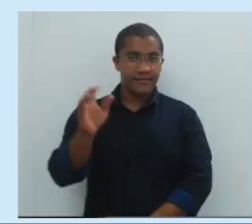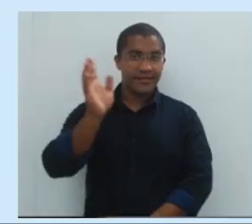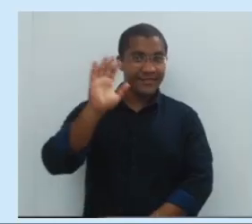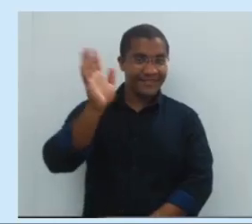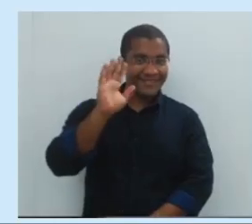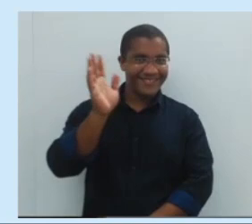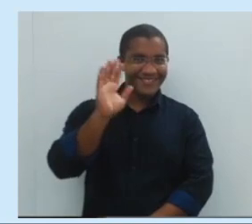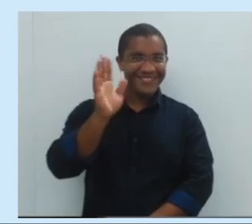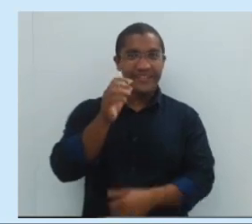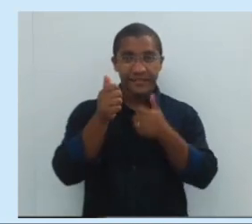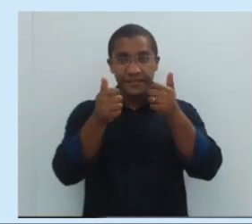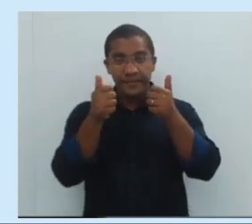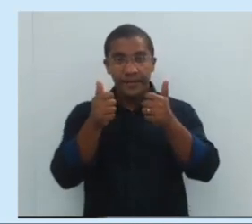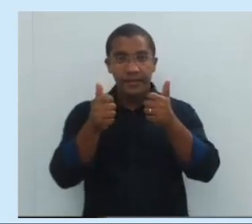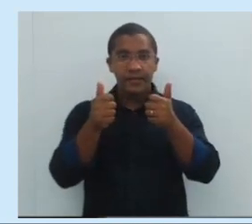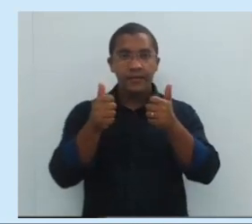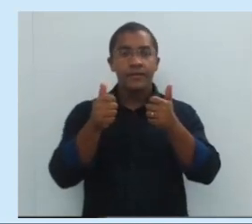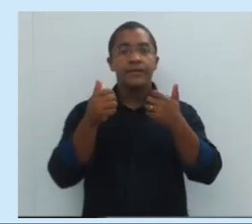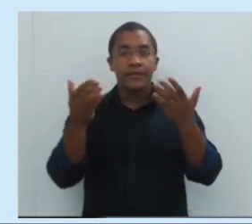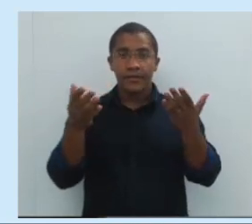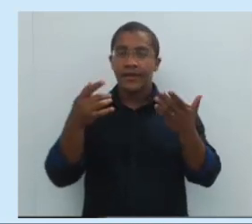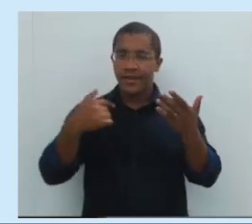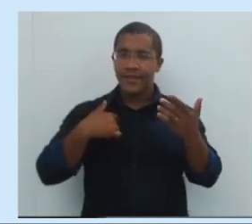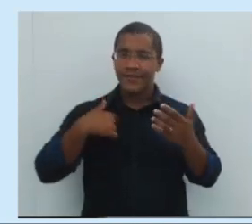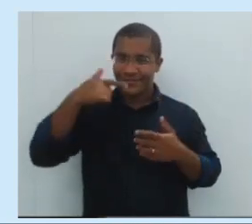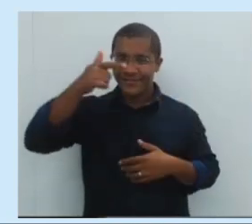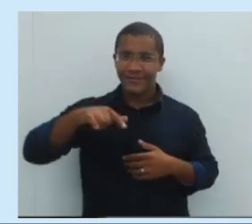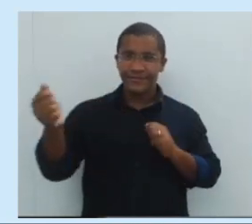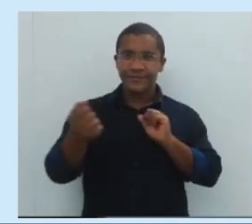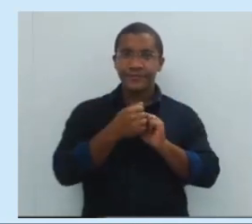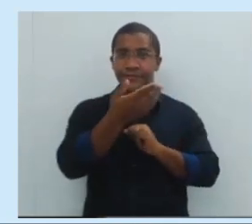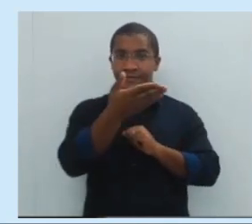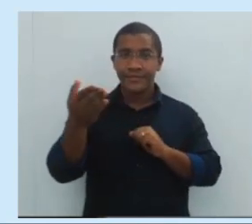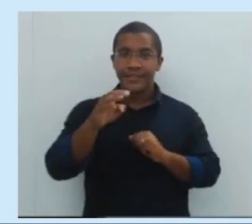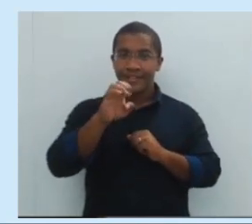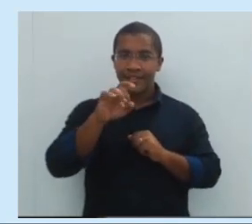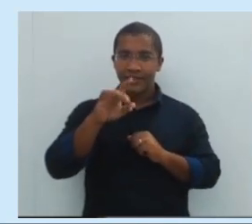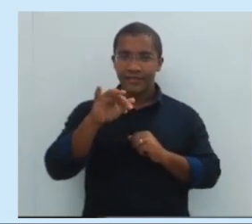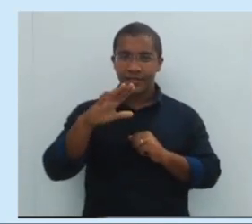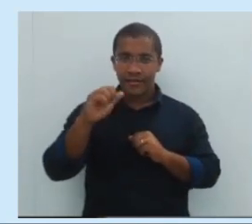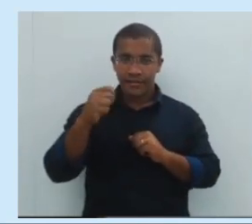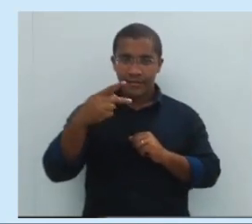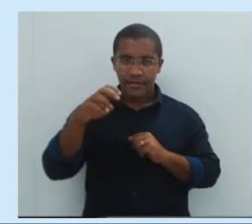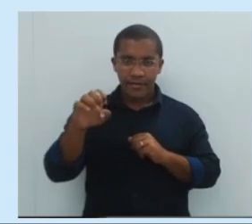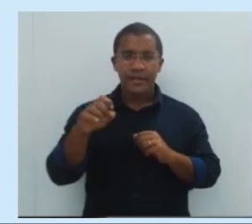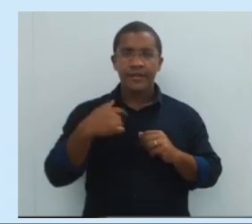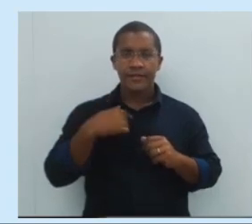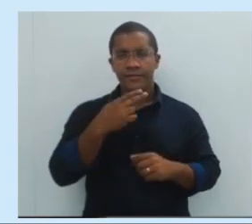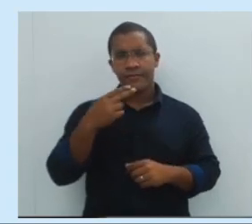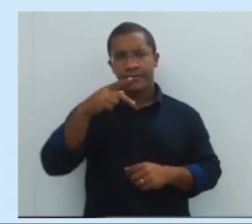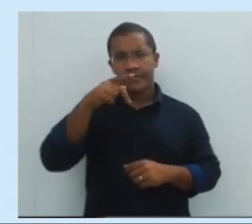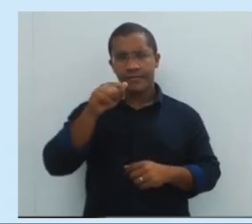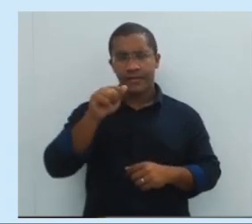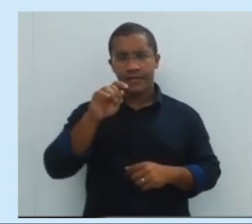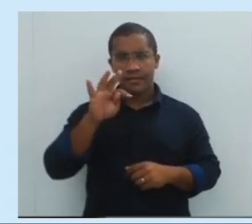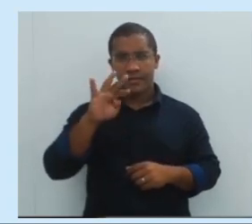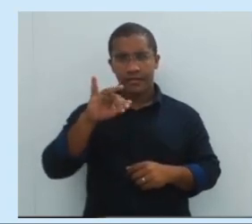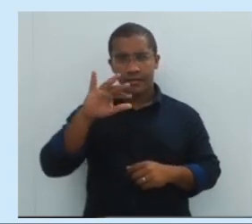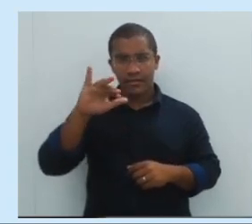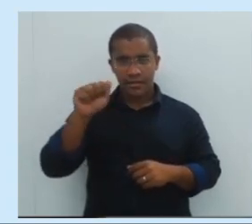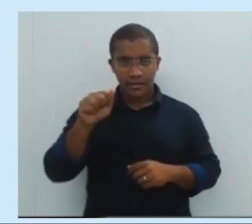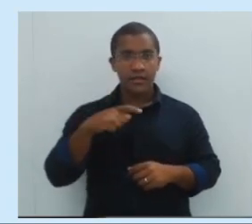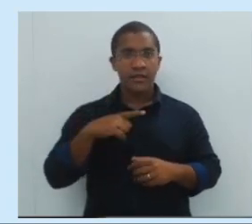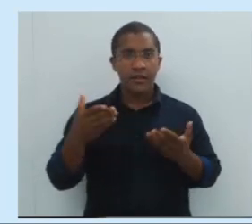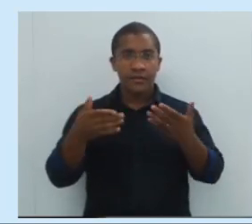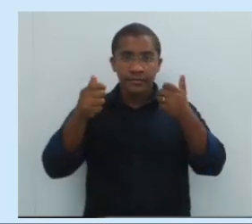Olá pessoal, tudo bem? Olha eu de novo aqui no Educa.pe, Patrícia Dantas, vou explicar